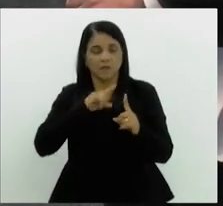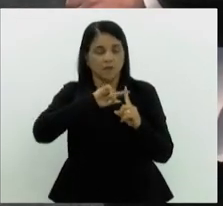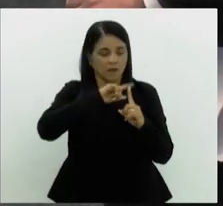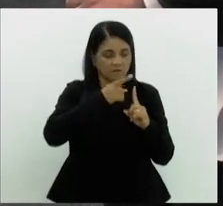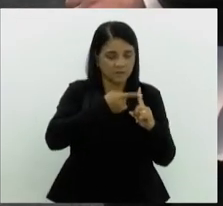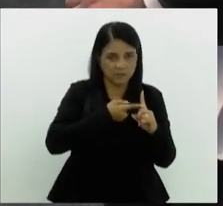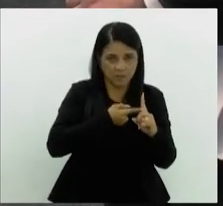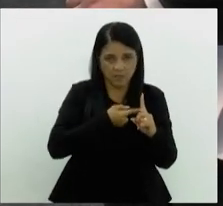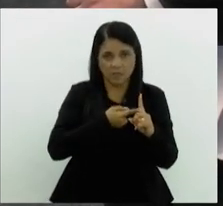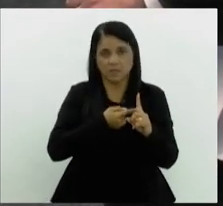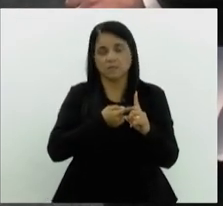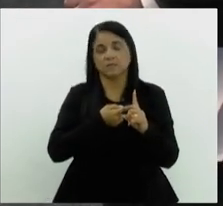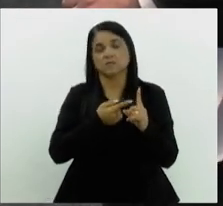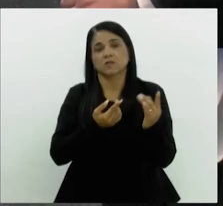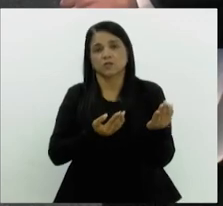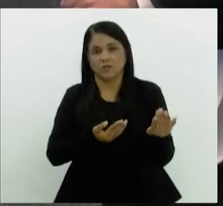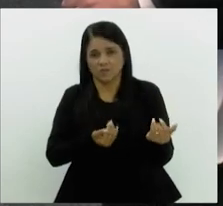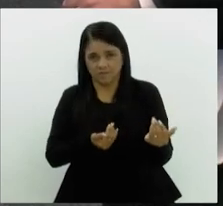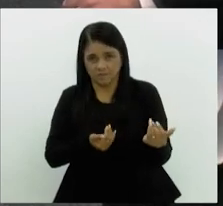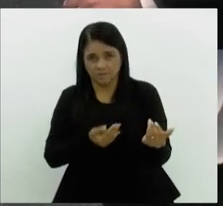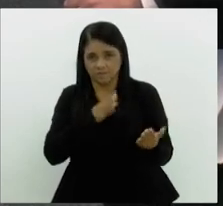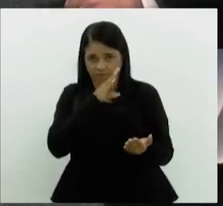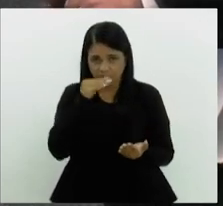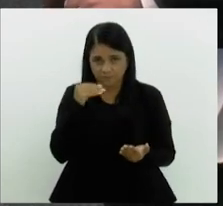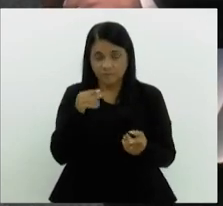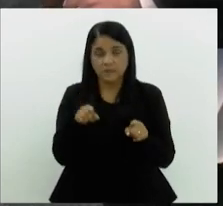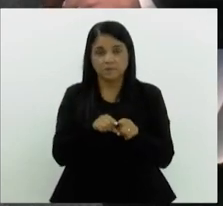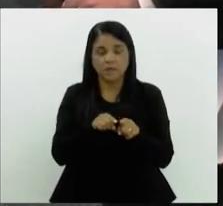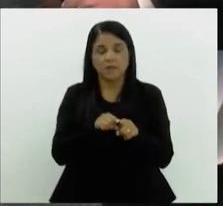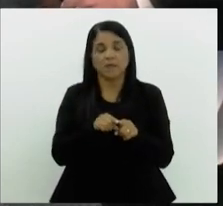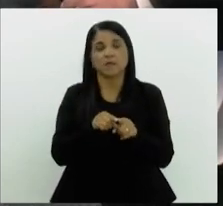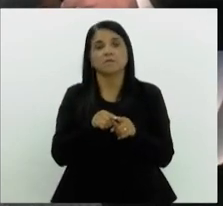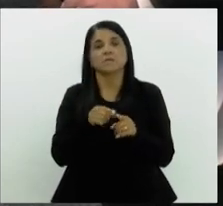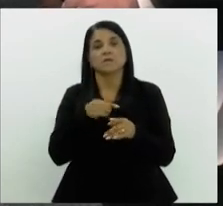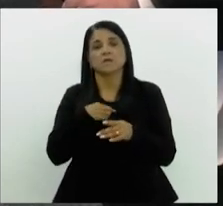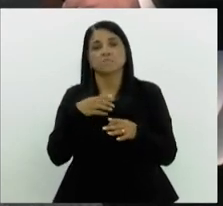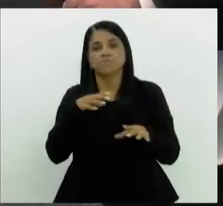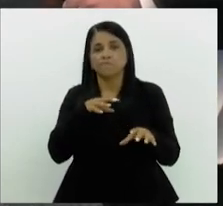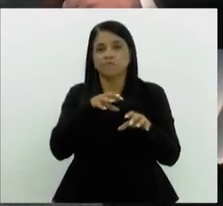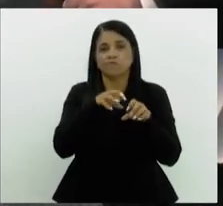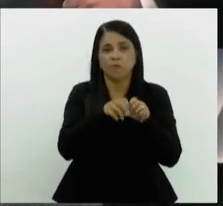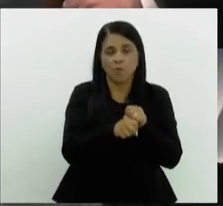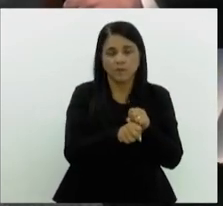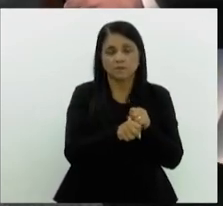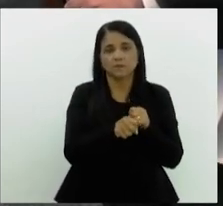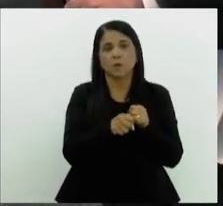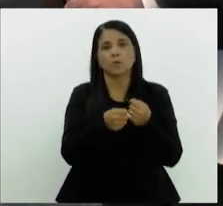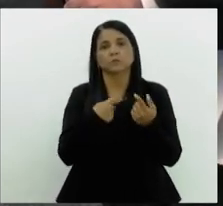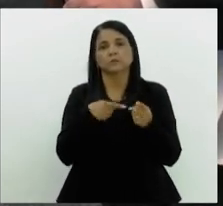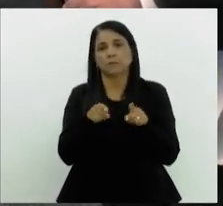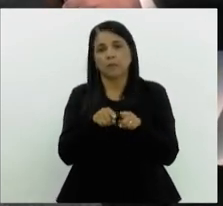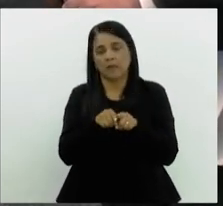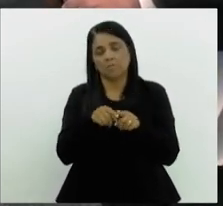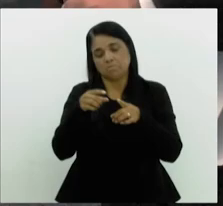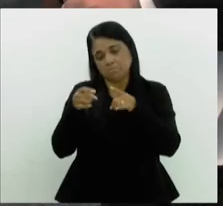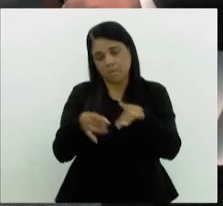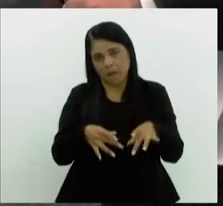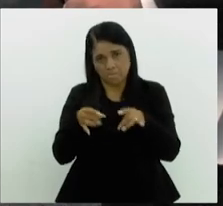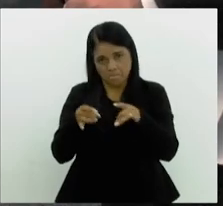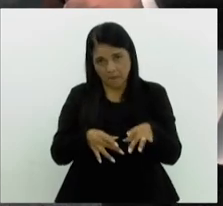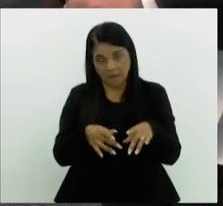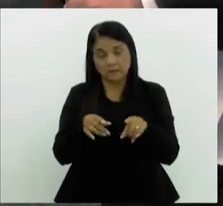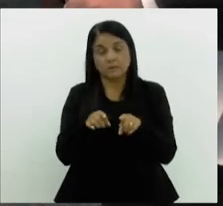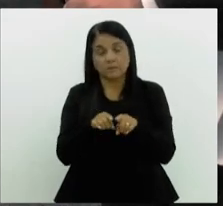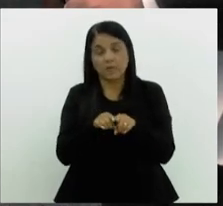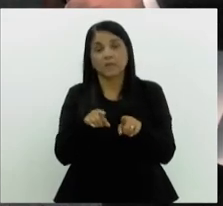precoce, se for no caso de adolescente, ou então no caso da graduação também, que um problema que causa muita evasão. A gente tem problema de